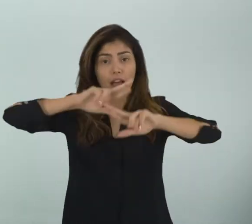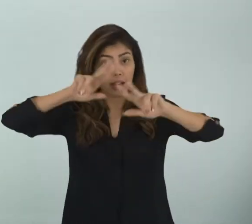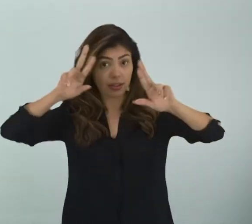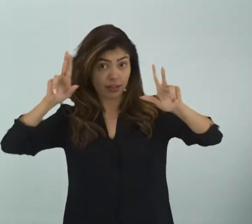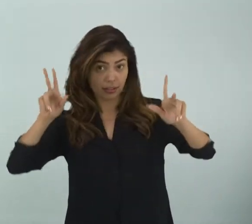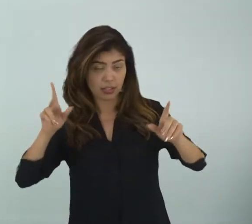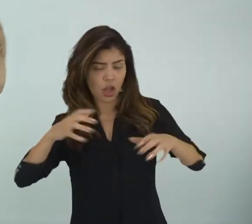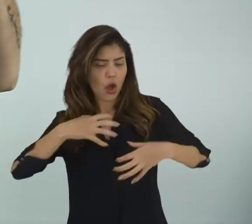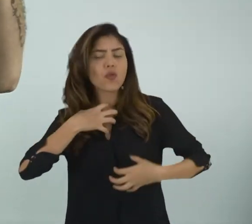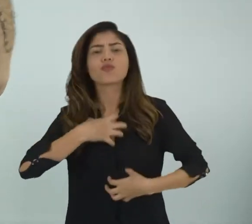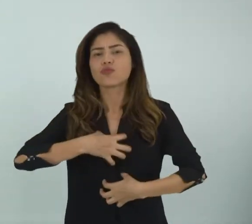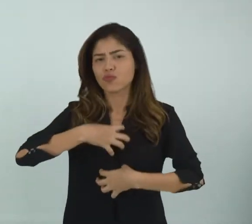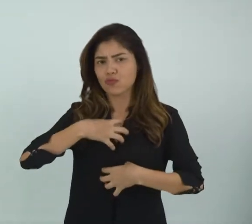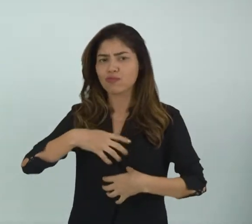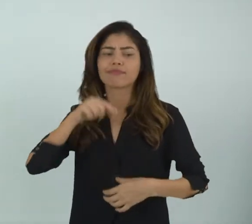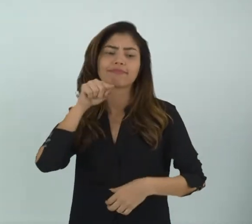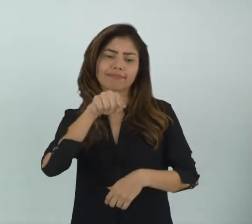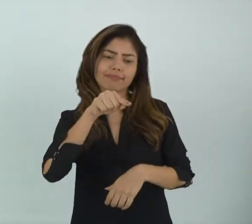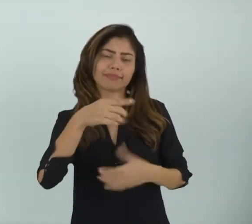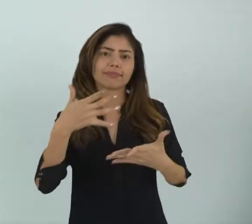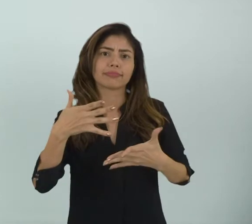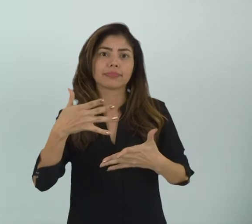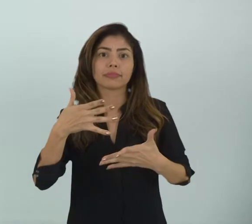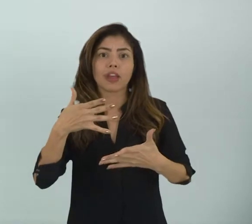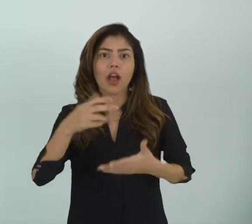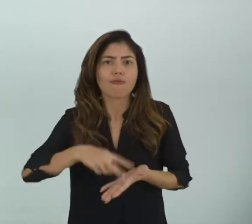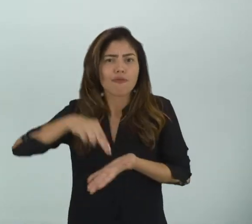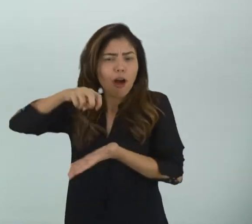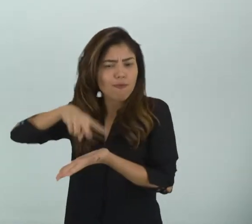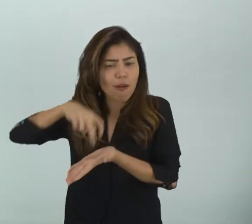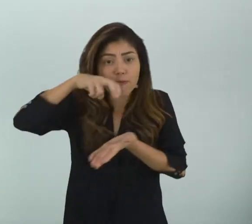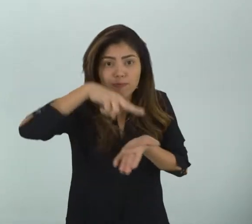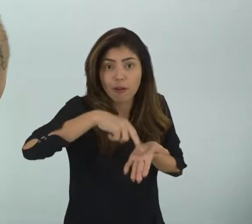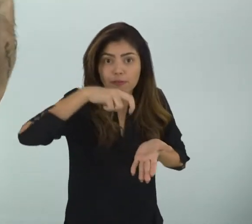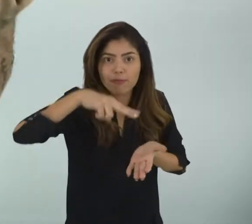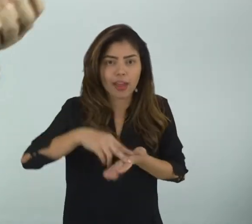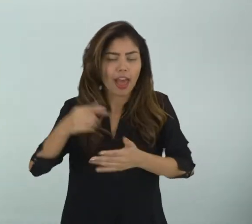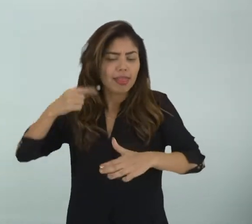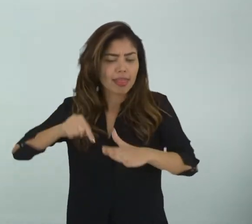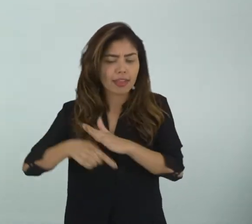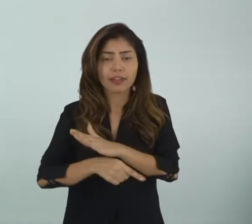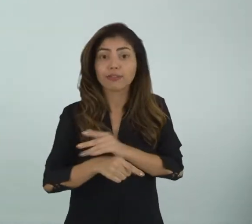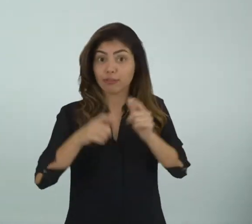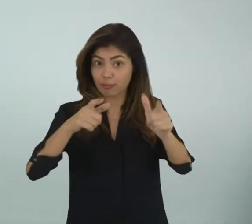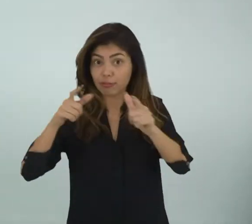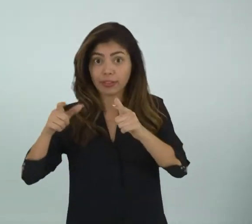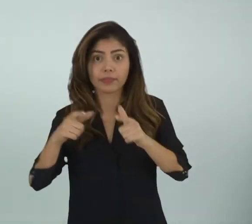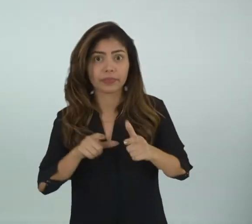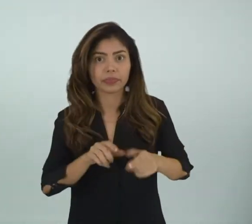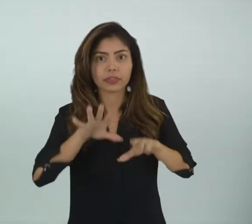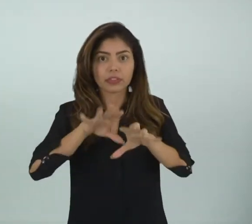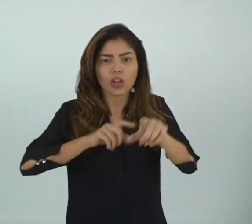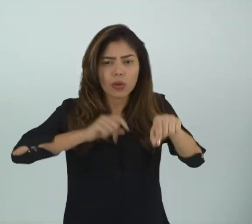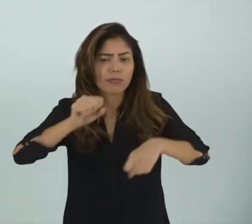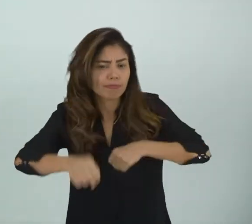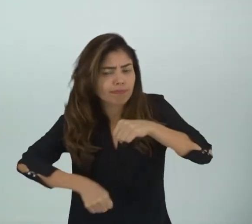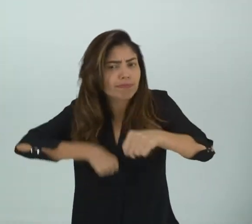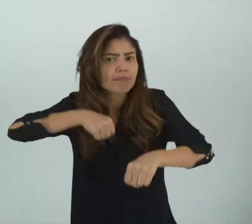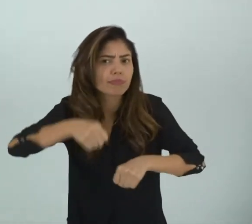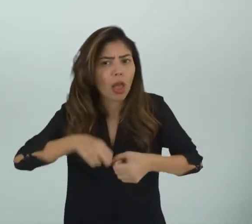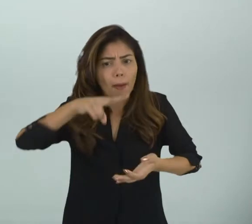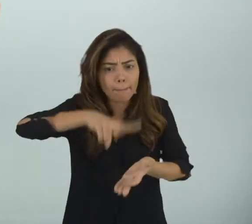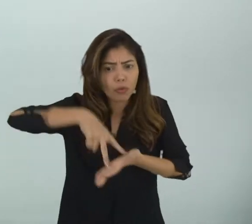Vários momentos ali Os animais pulando Os animais dentro do seu habitat Eles estão ali correndo